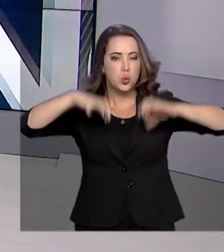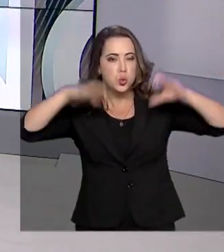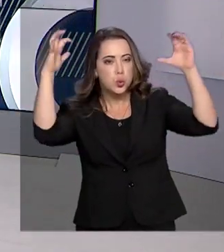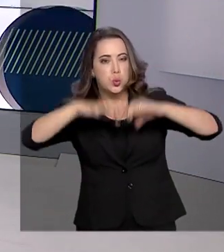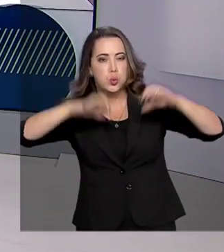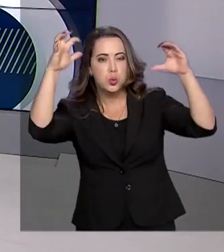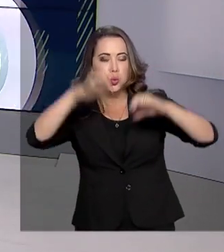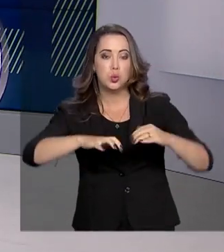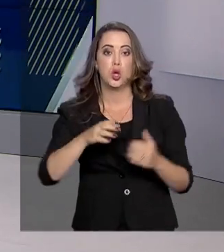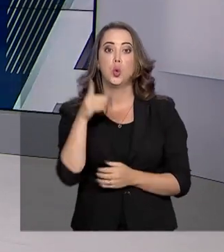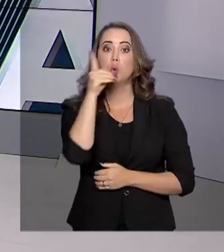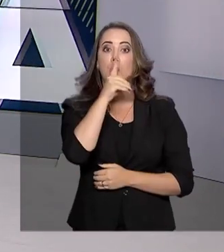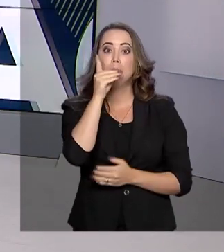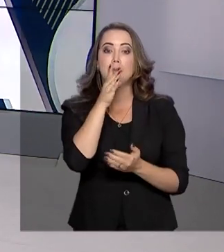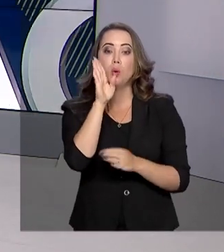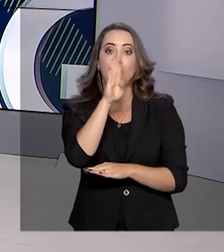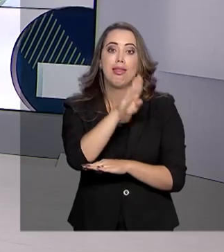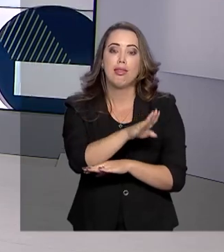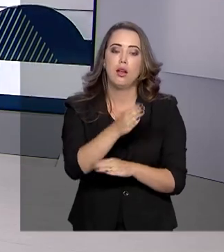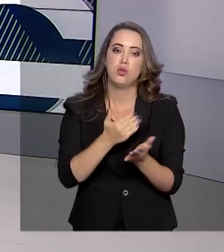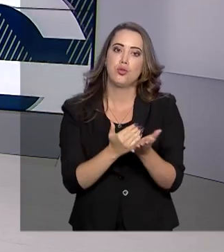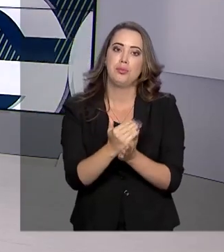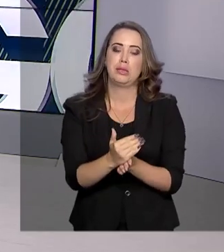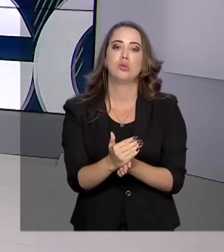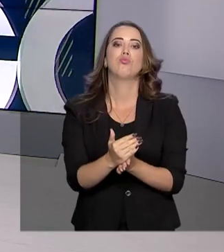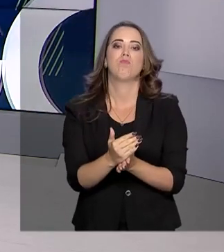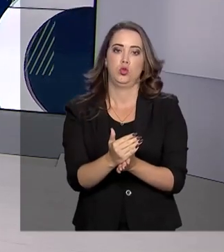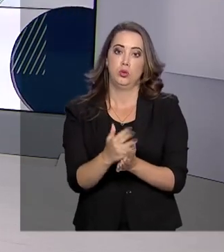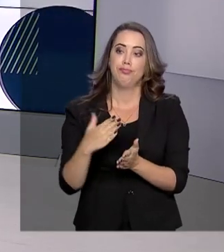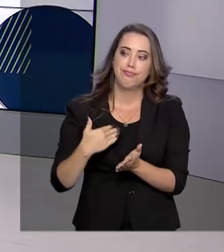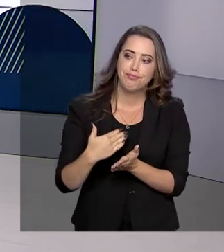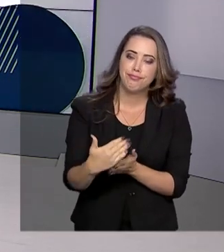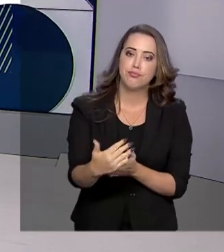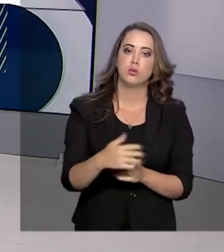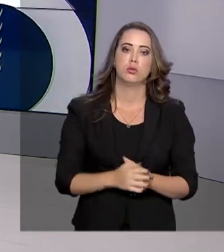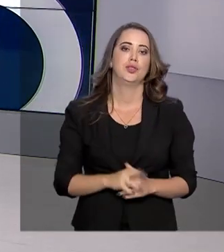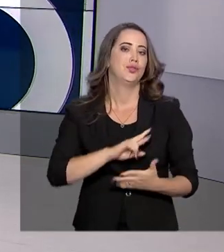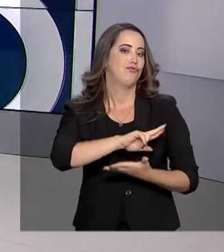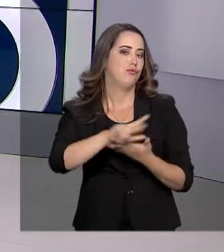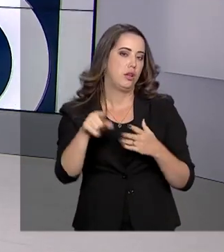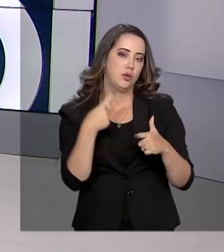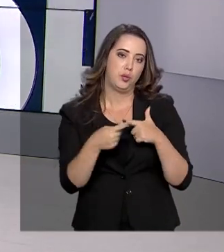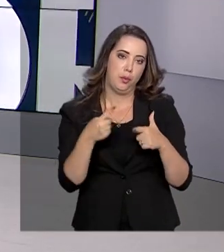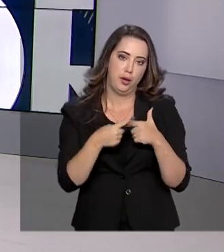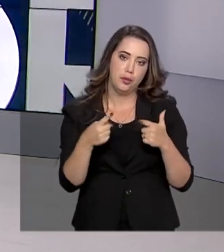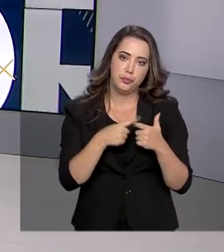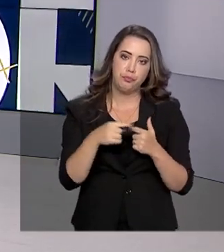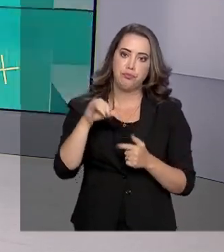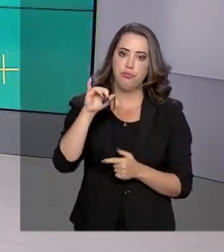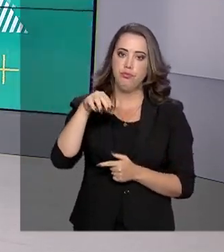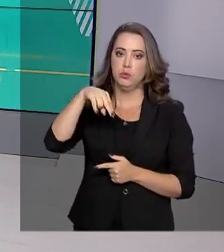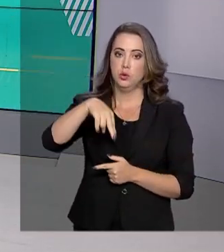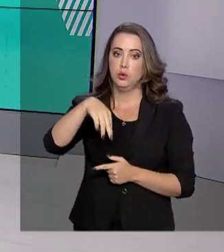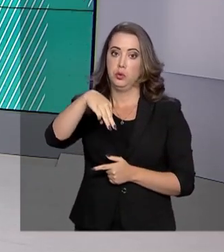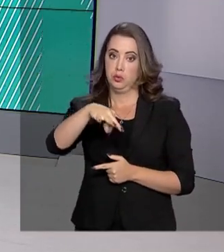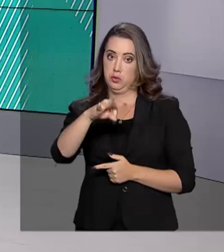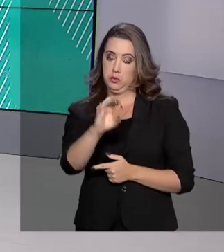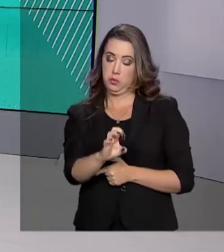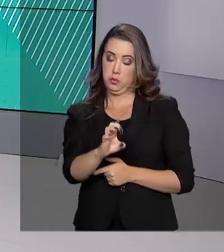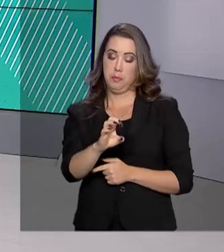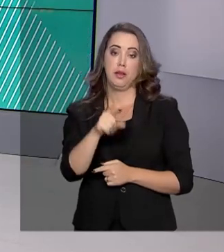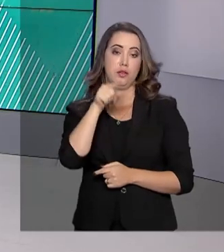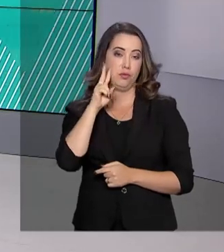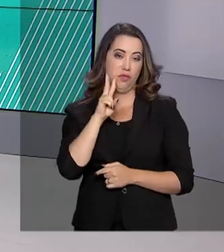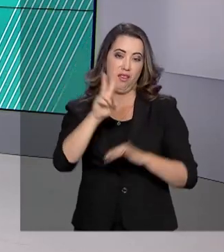desde a tarde deste domingo, causando vários estragos. O Instituto Nacional de Meteorologia registra que as precipitações em alguns